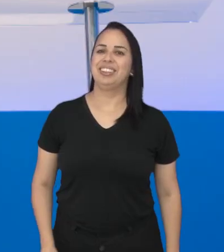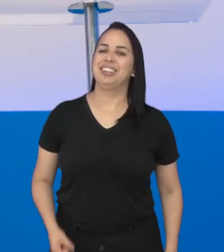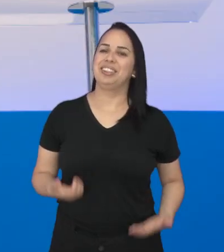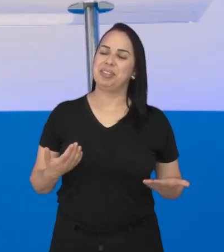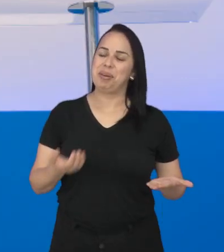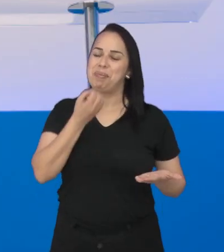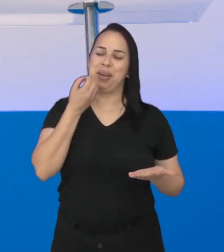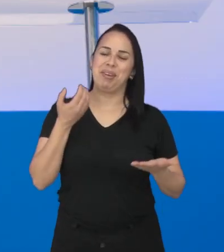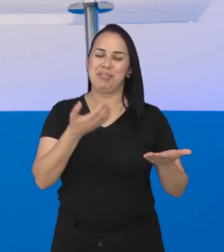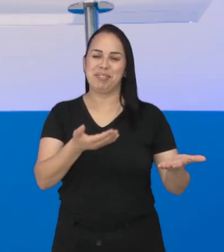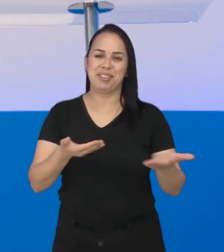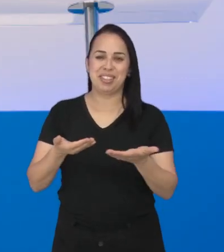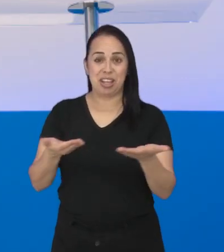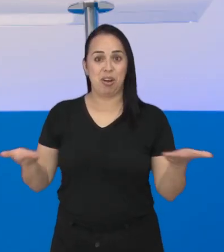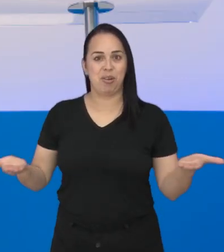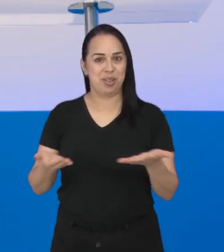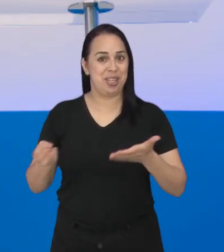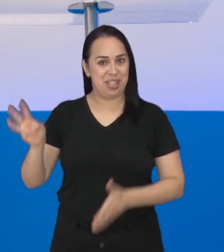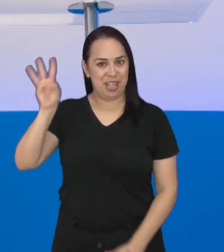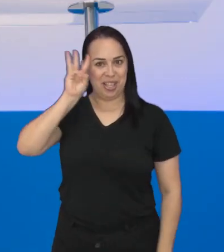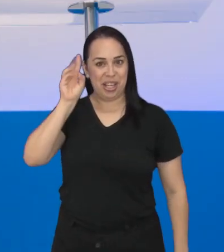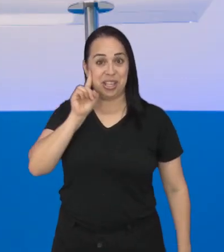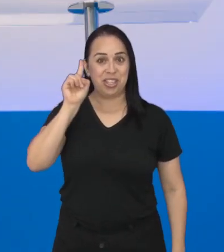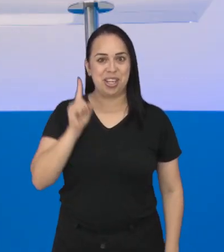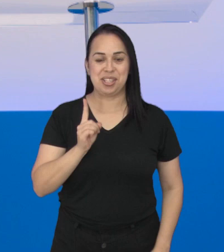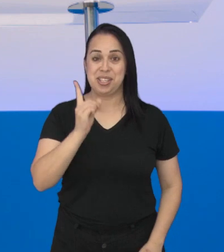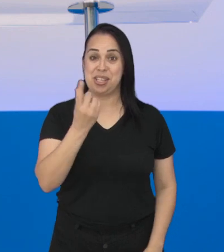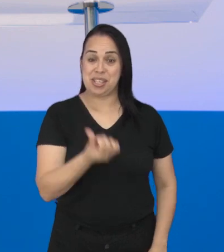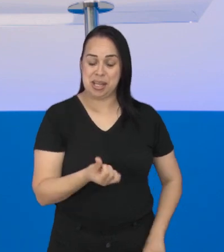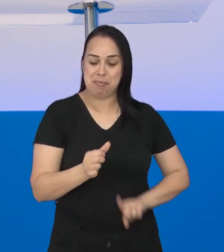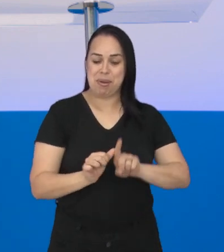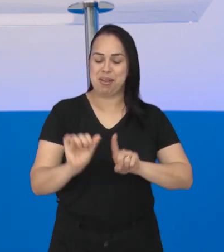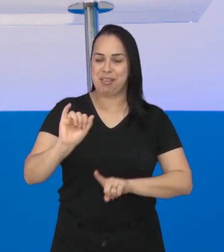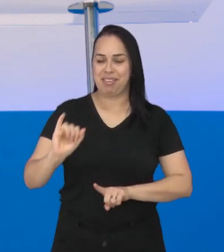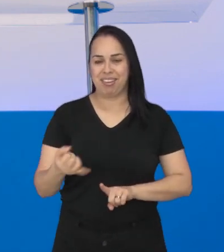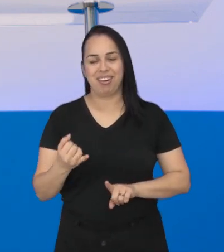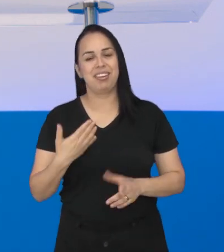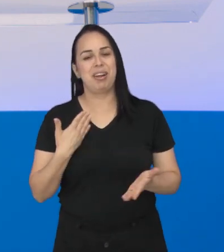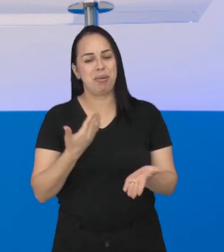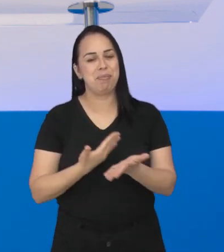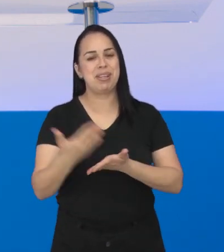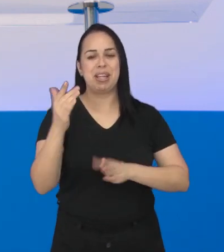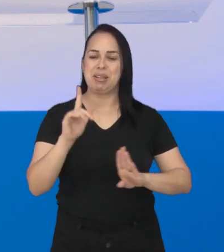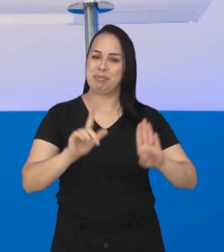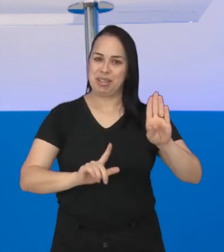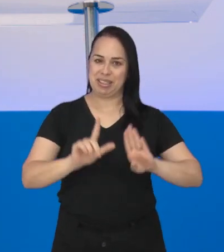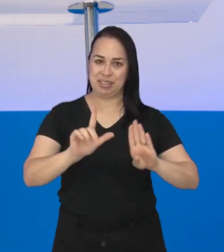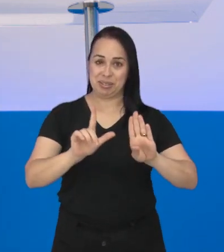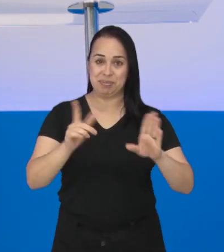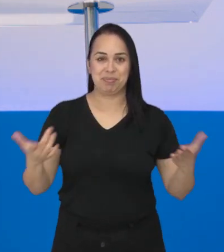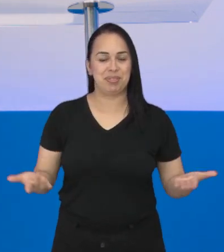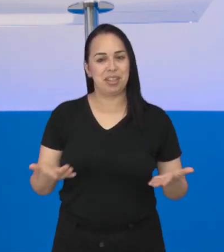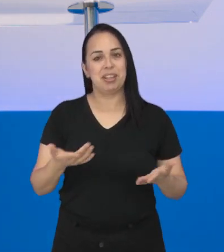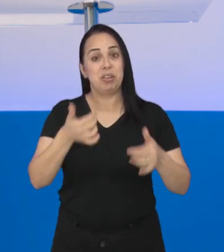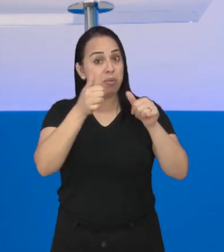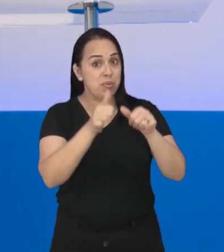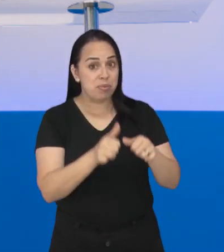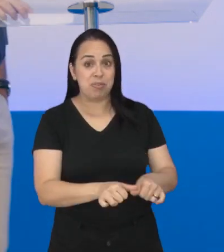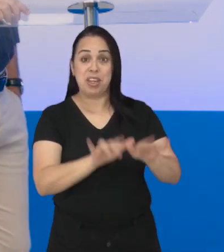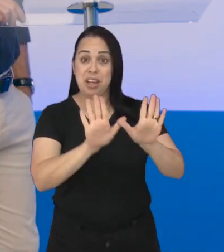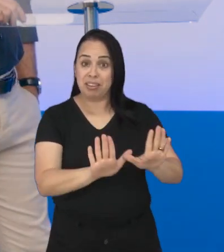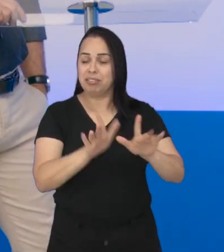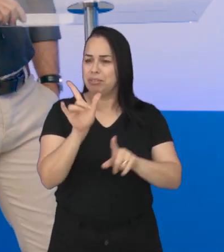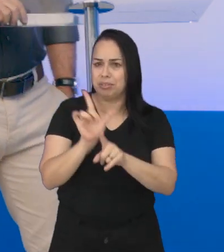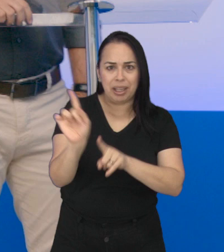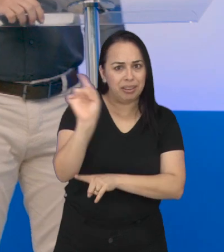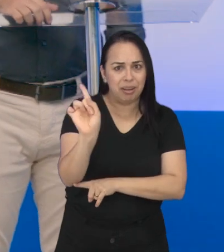E seja muito bem-vindo, hoje é terça-feira, dia 16 de janeiro e está começando o nosso boletim legislativo. Fica com a gente porque